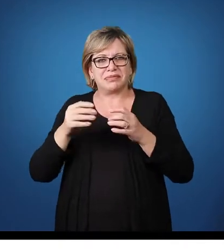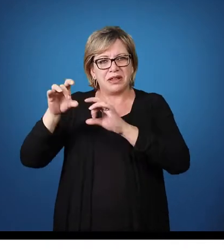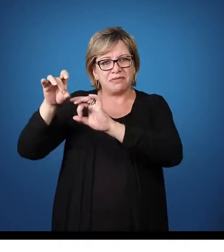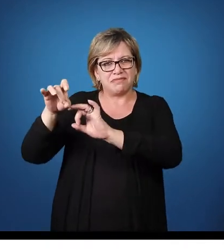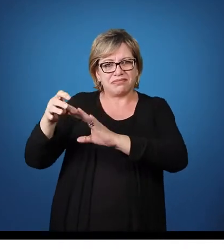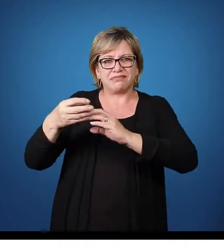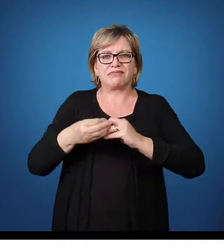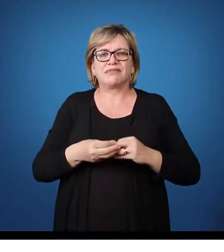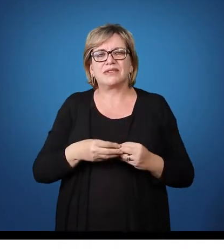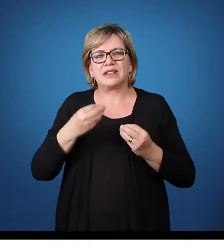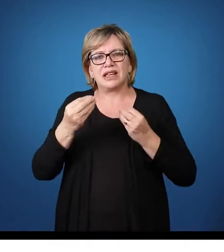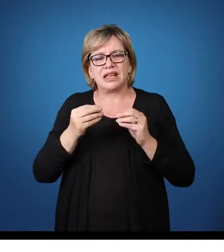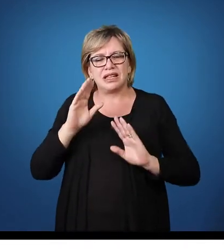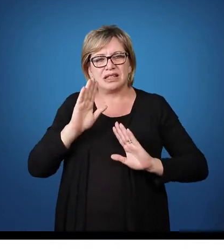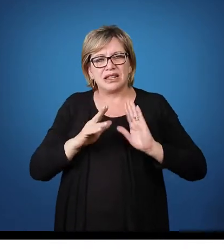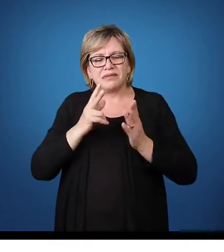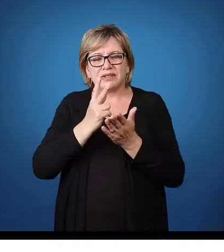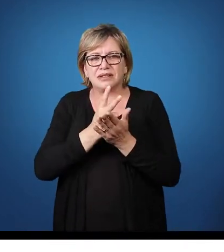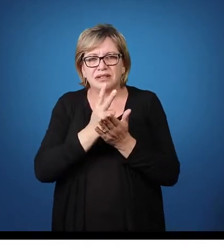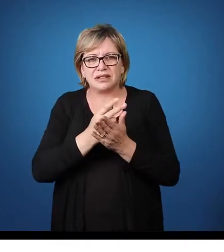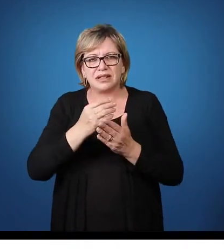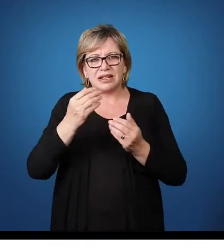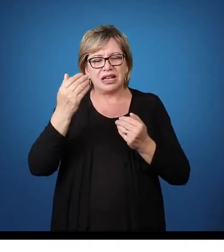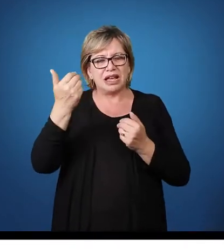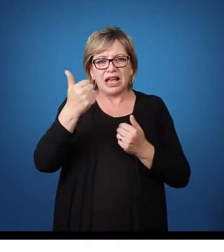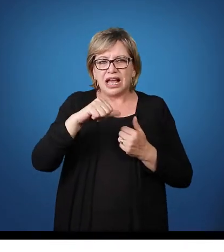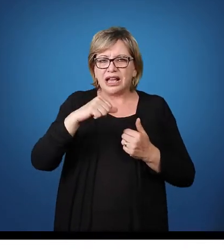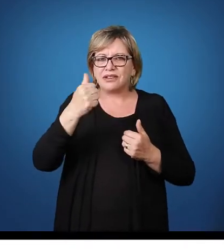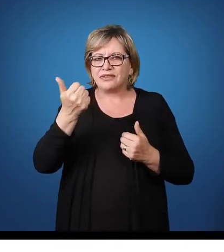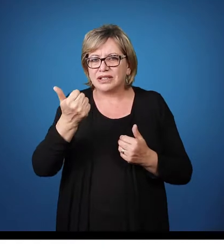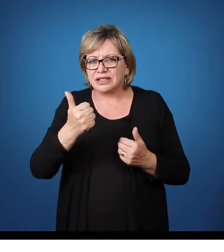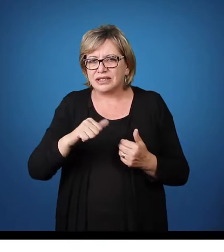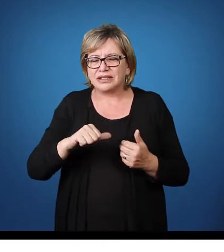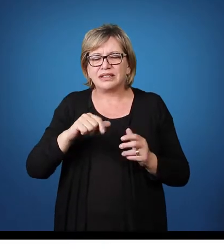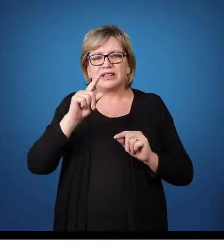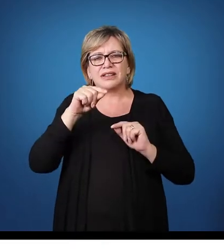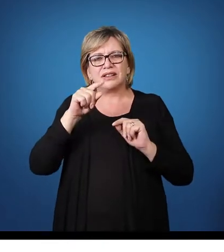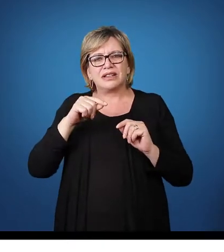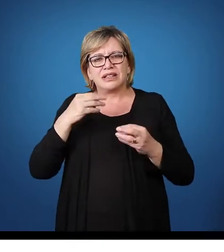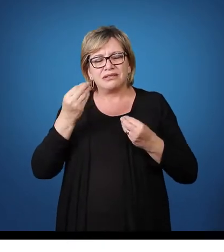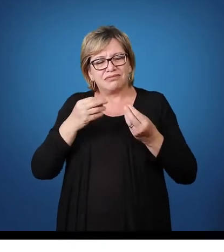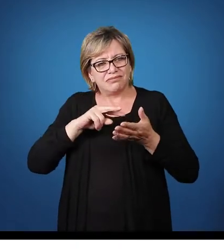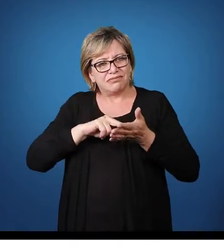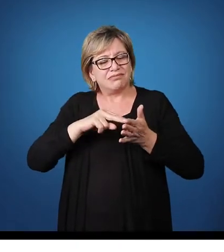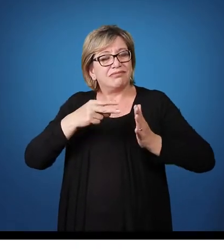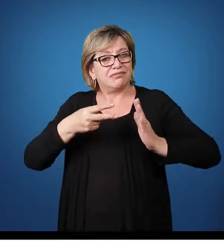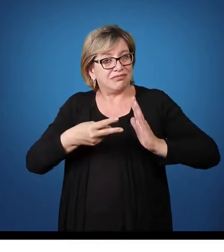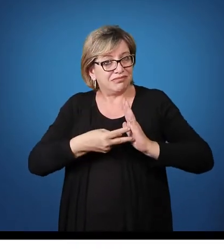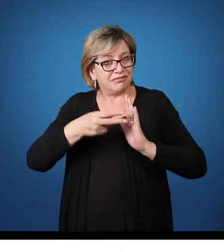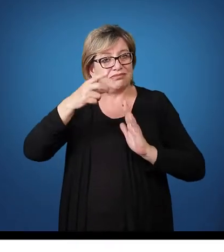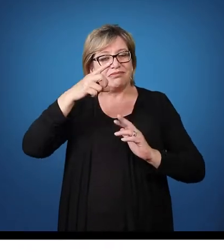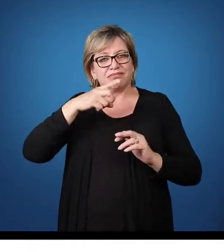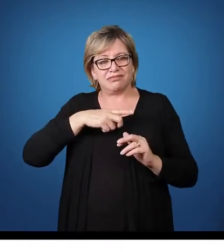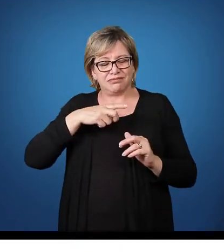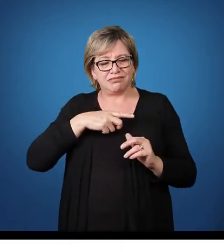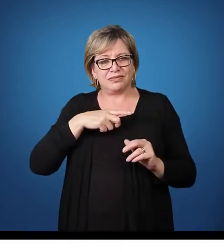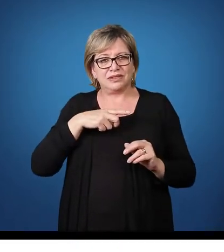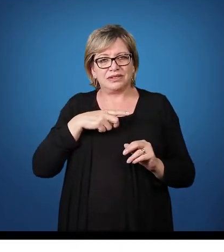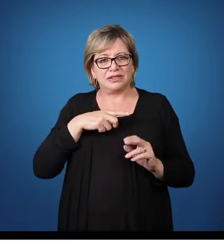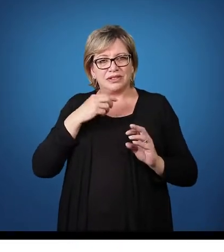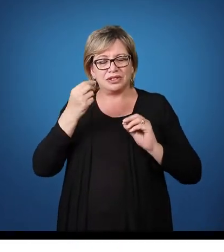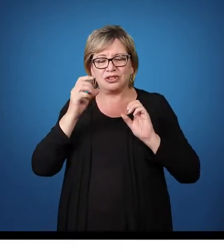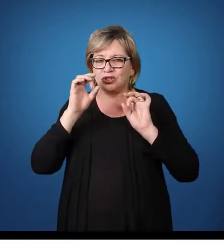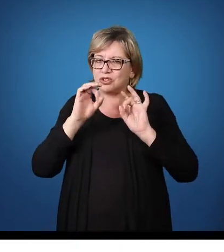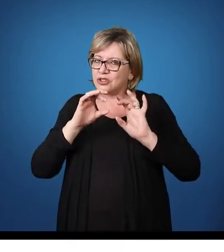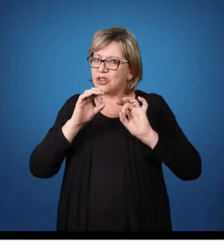De modo geral, a avaliação tem se constituído mesmo com esse significado, com esse sentido, de